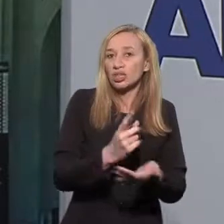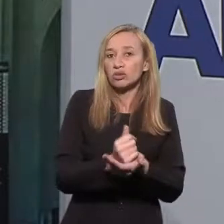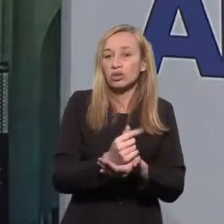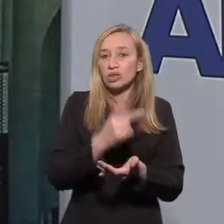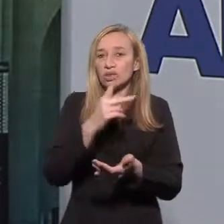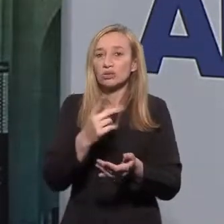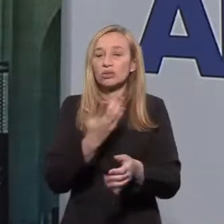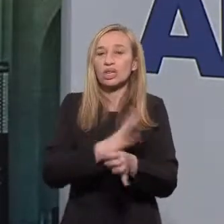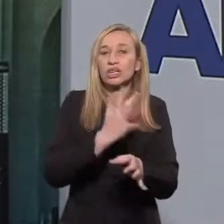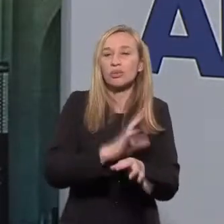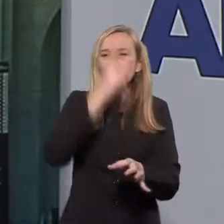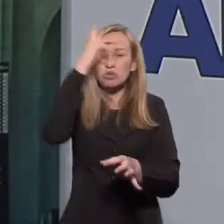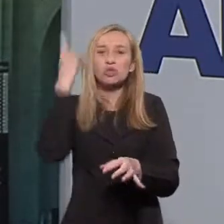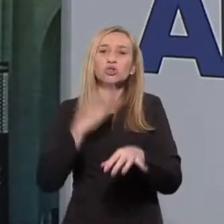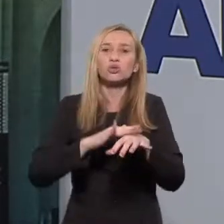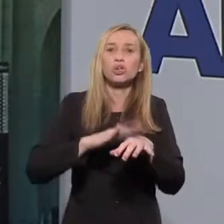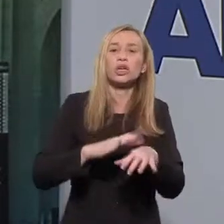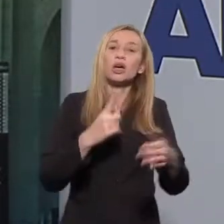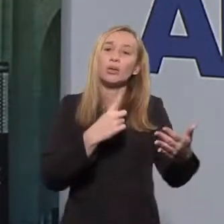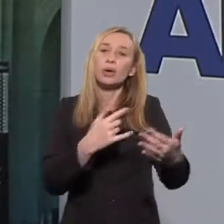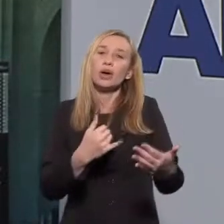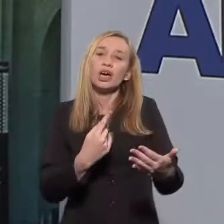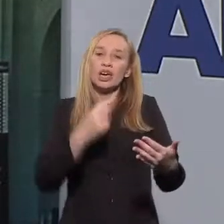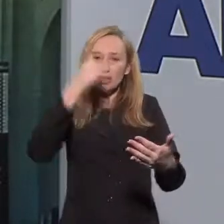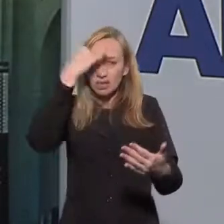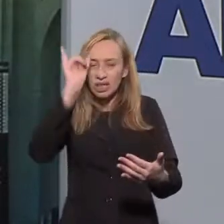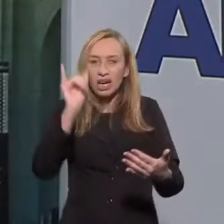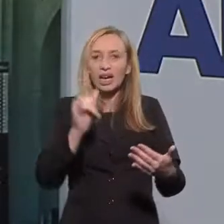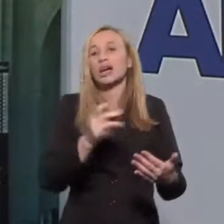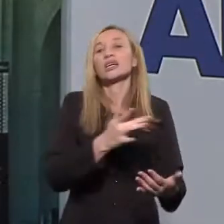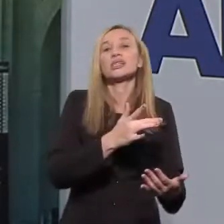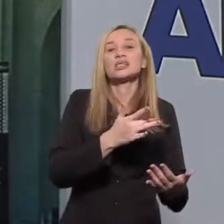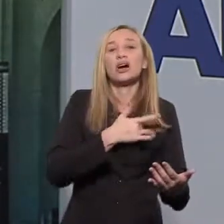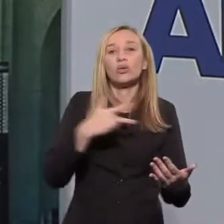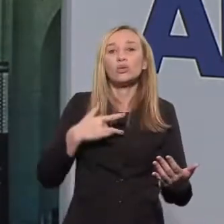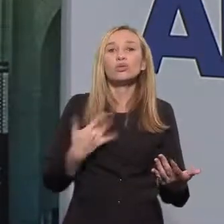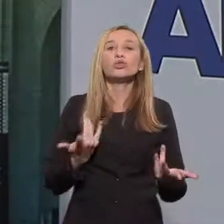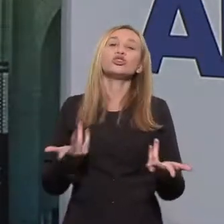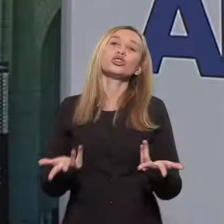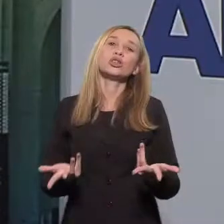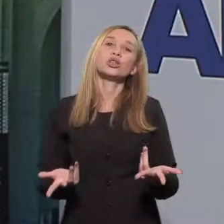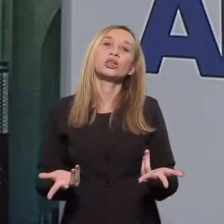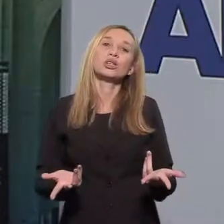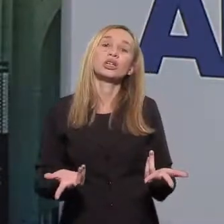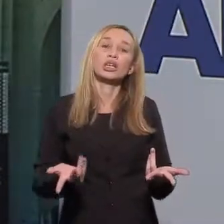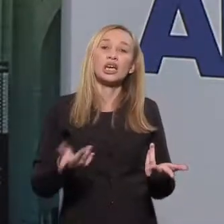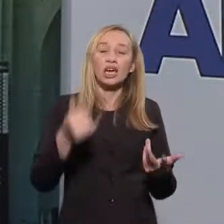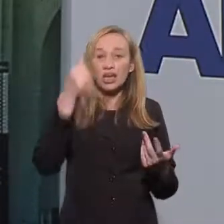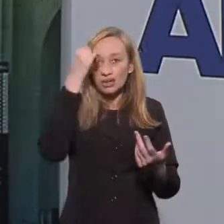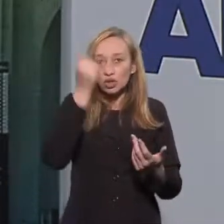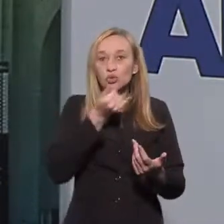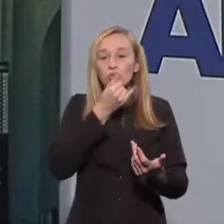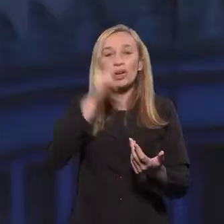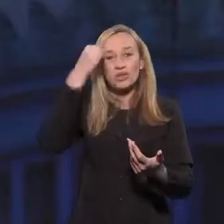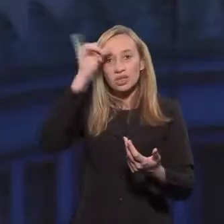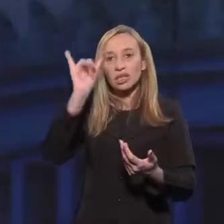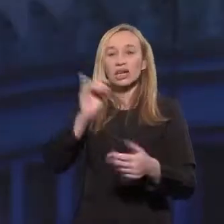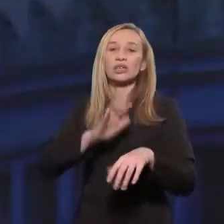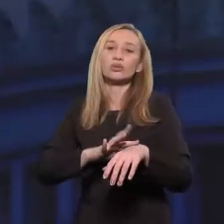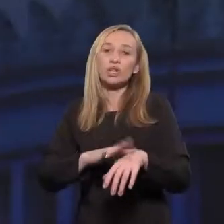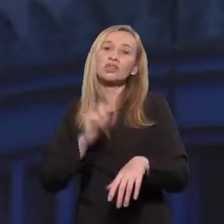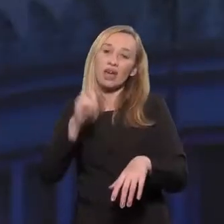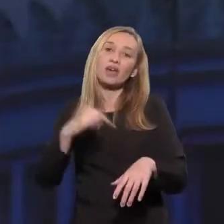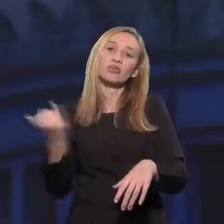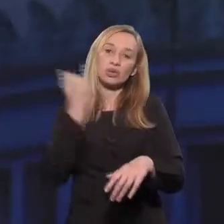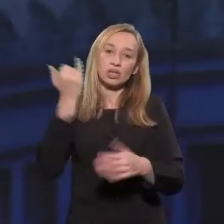pessoas que vêm adoecer. Além de preservar a saúde individualmente de quem se vacina, do ponto de vista do planejamento das políticas de saúde,